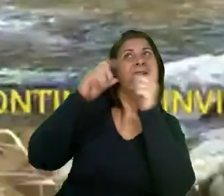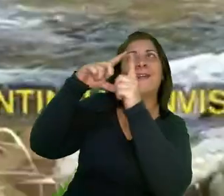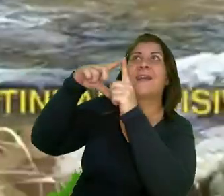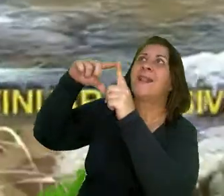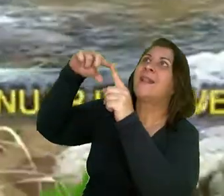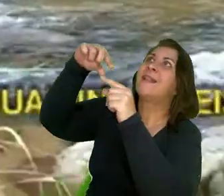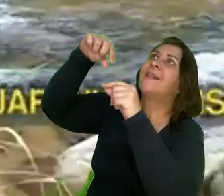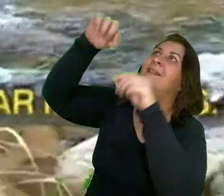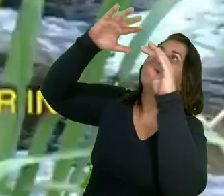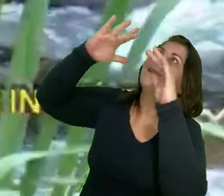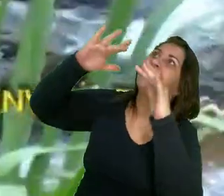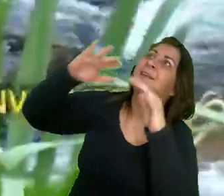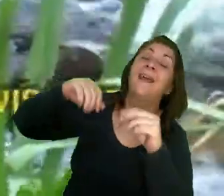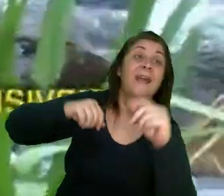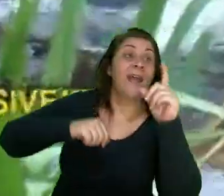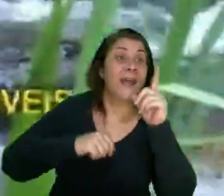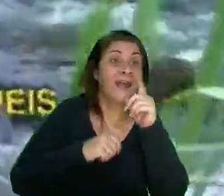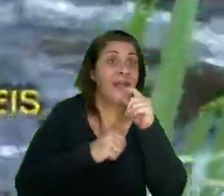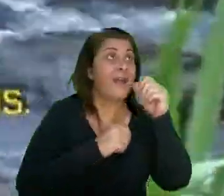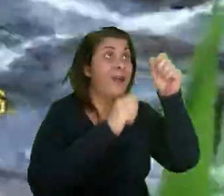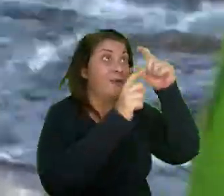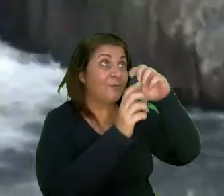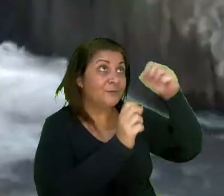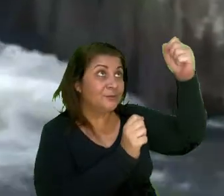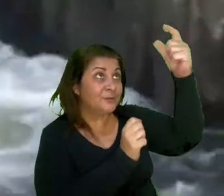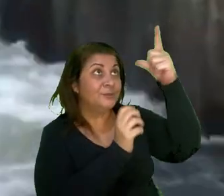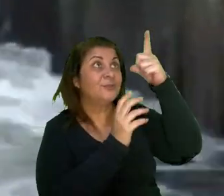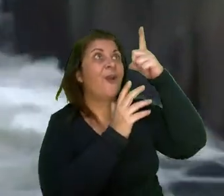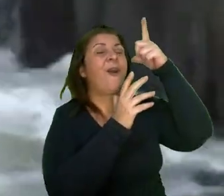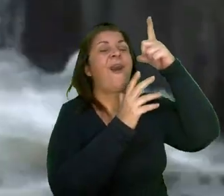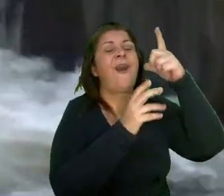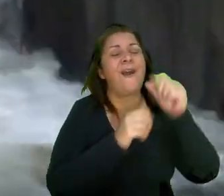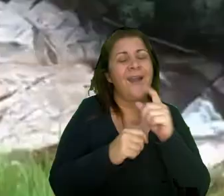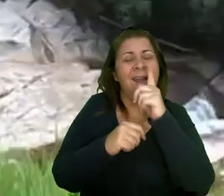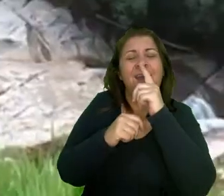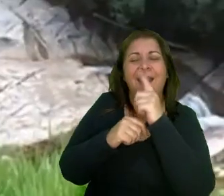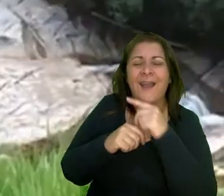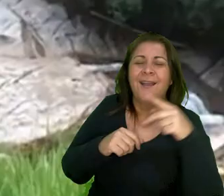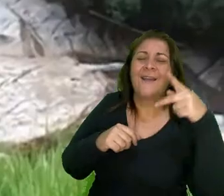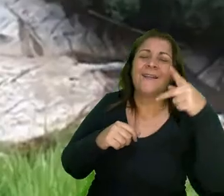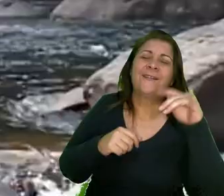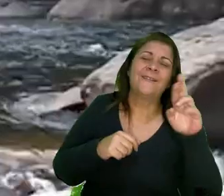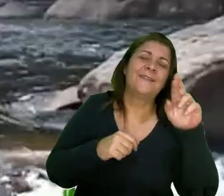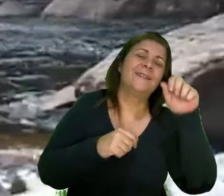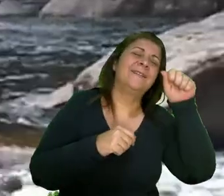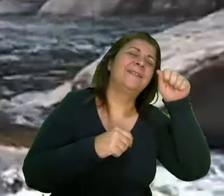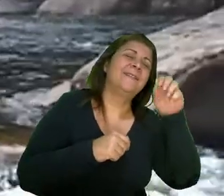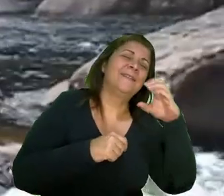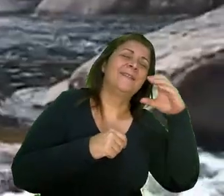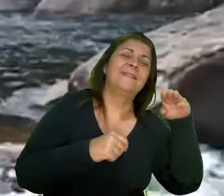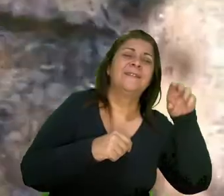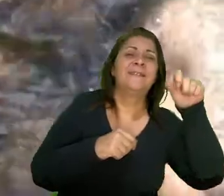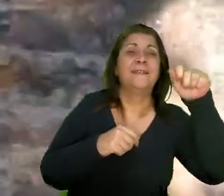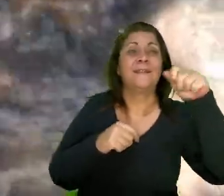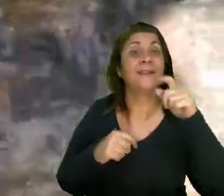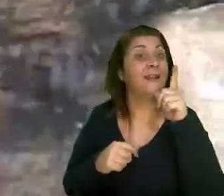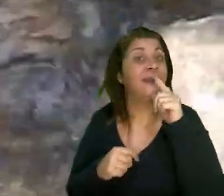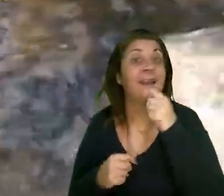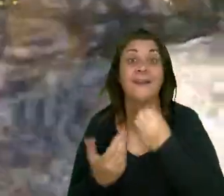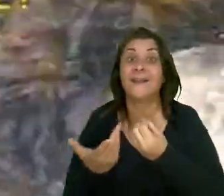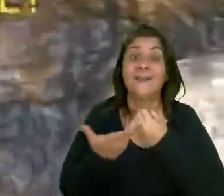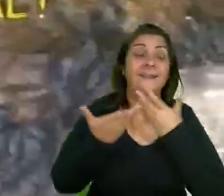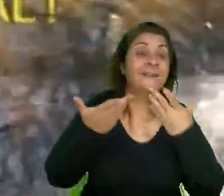enluarada Água ensolarada Água de piracema Água morena Água é